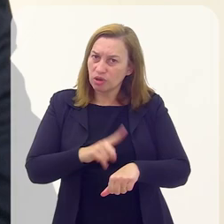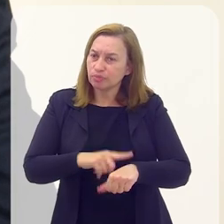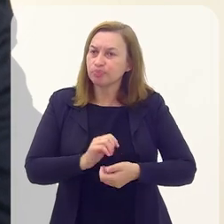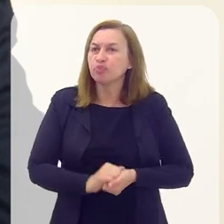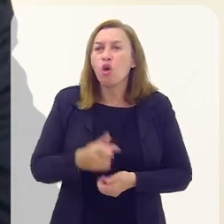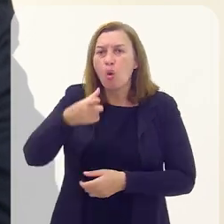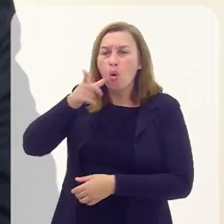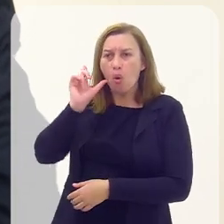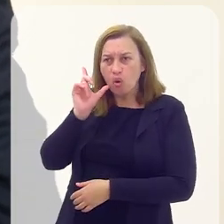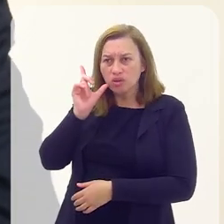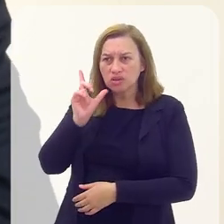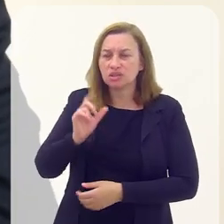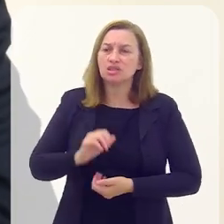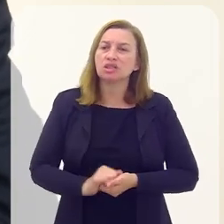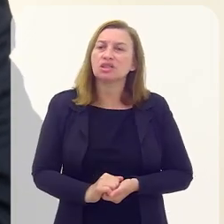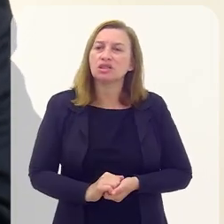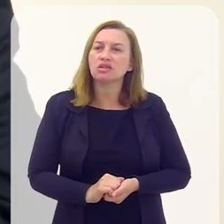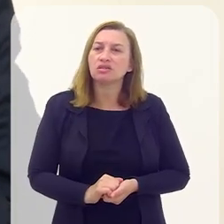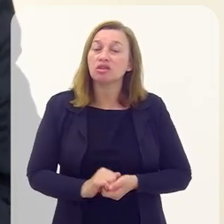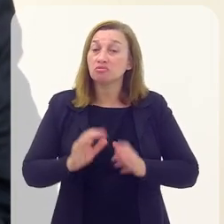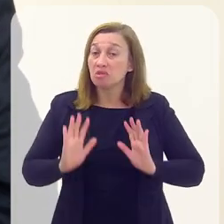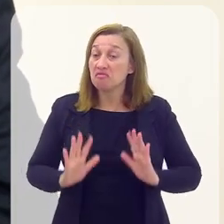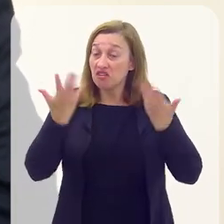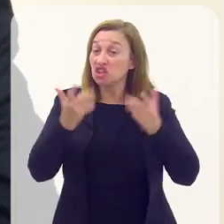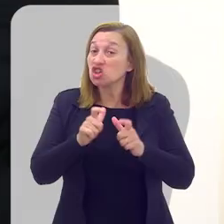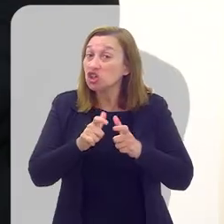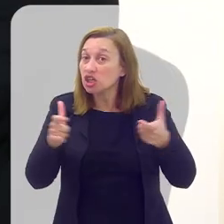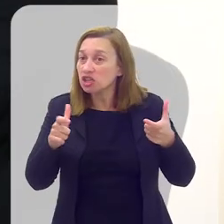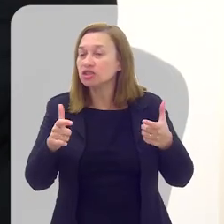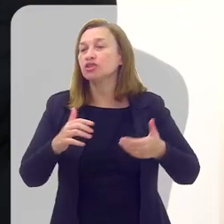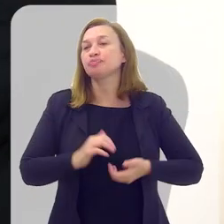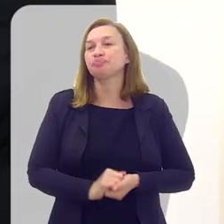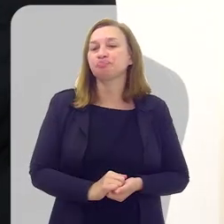momentos. Ontem mesmo, na ABI, nós fizemos um grande evento,